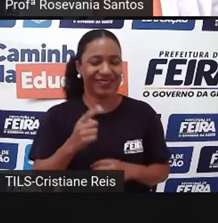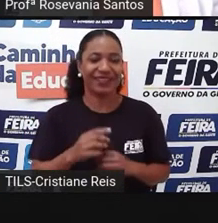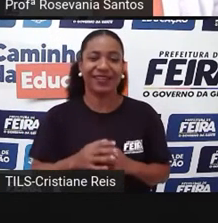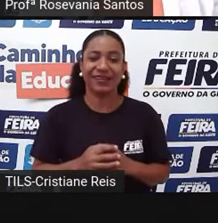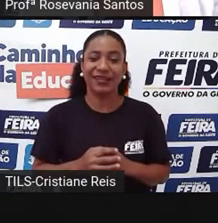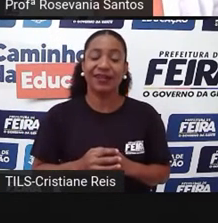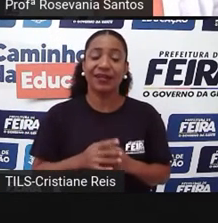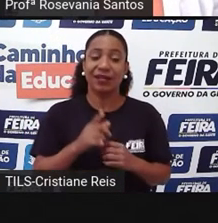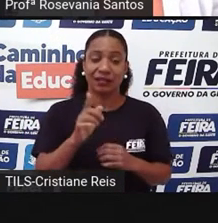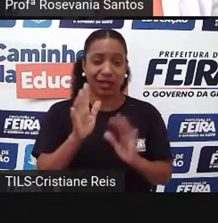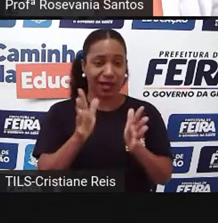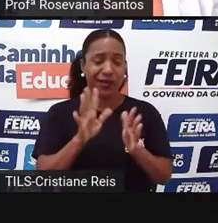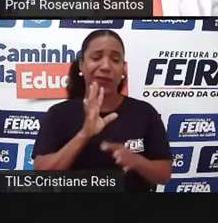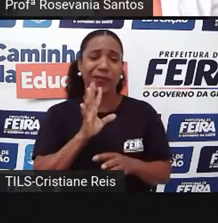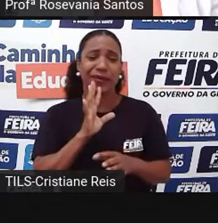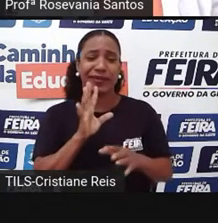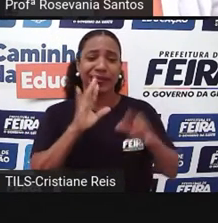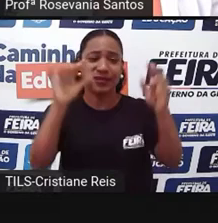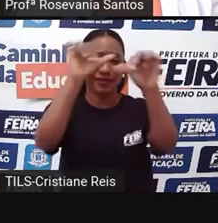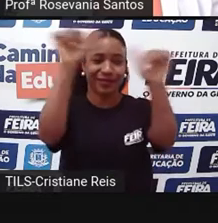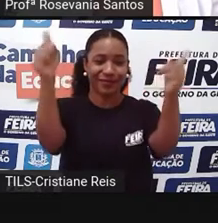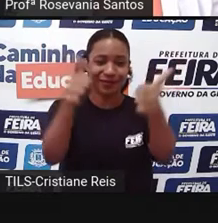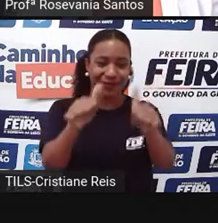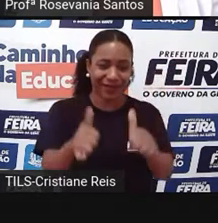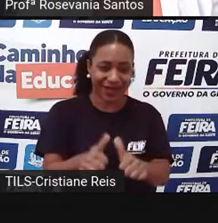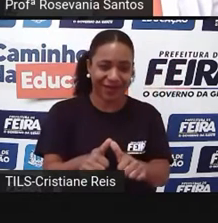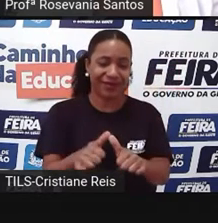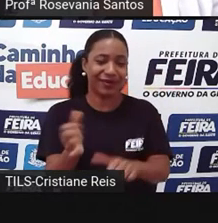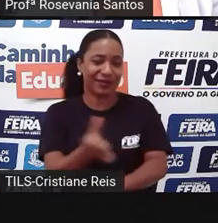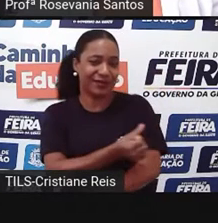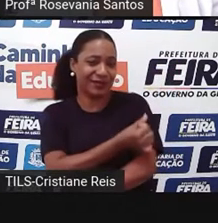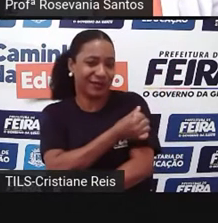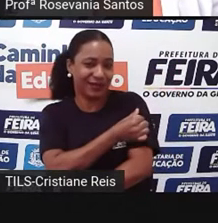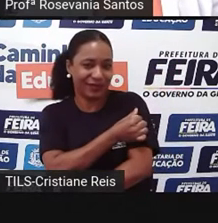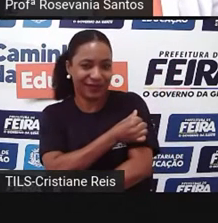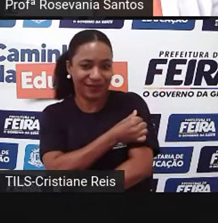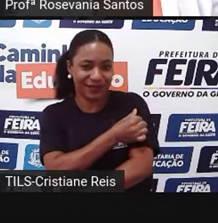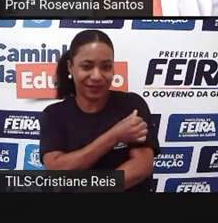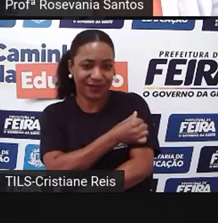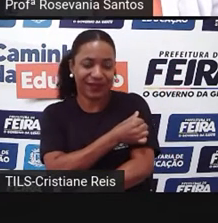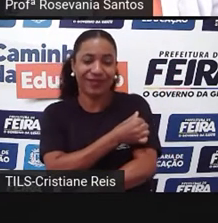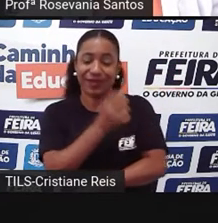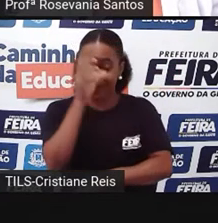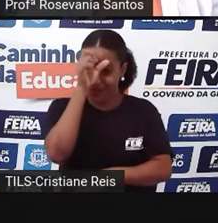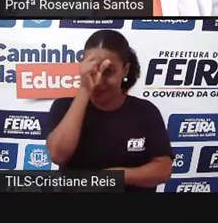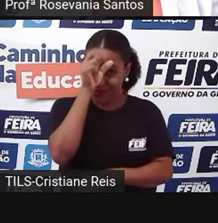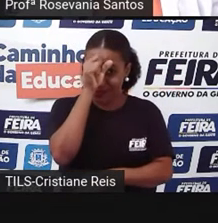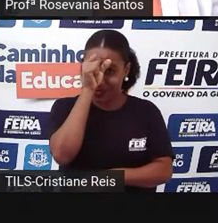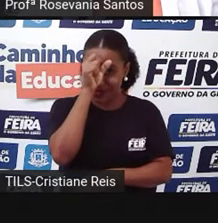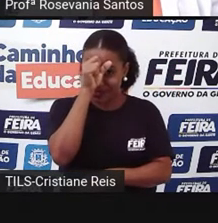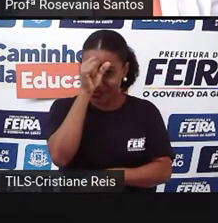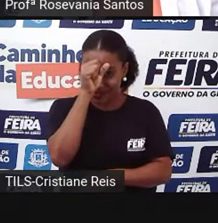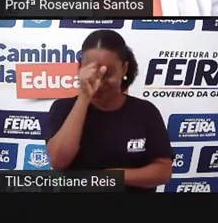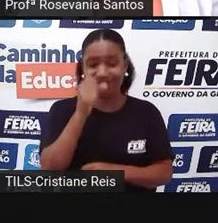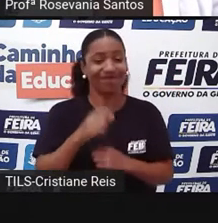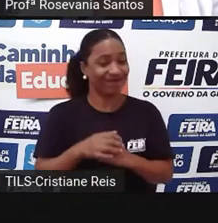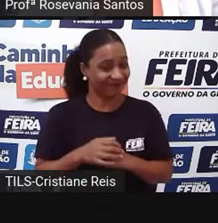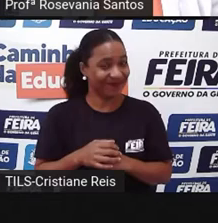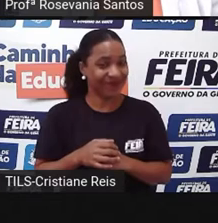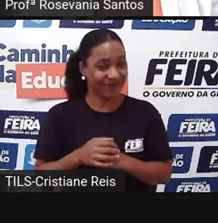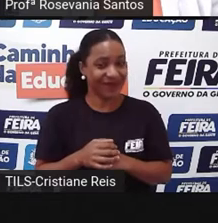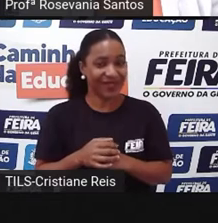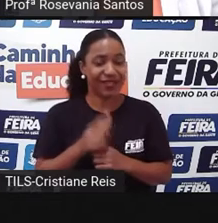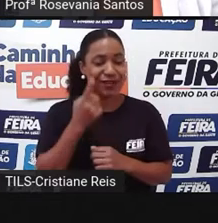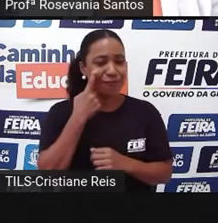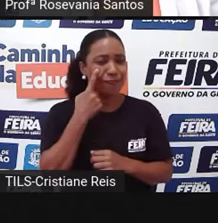ano, já está já iniciando o Ensino Fundamental 2, já viu esse mapa lá